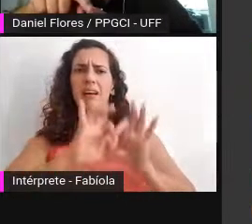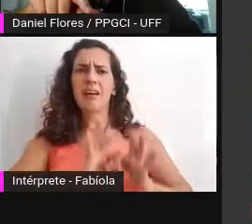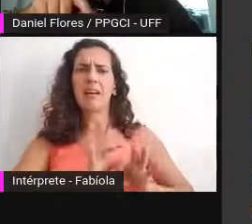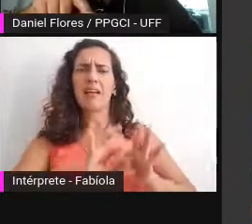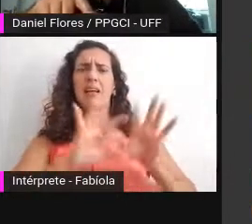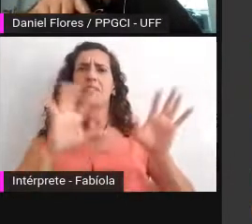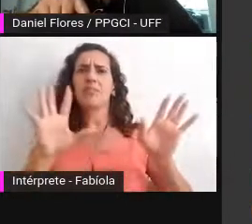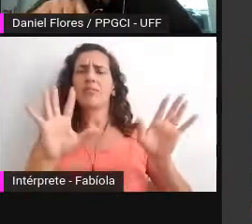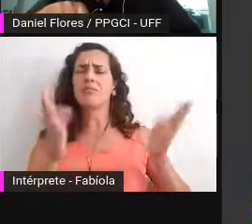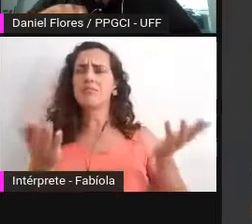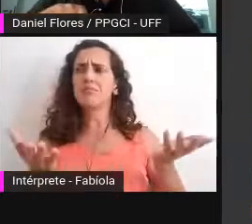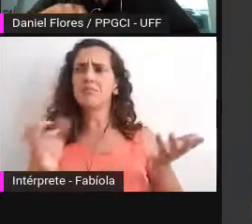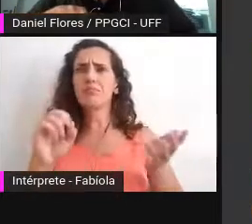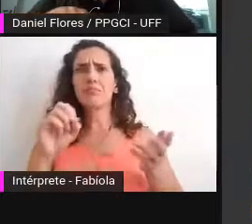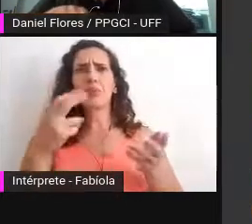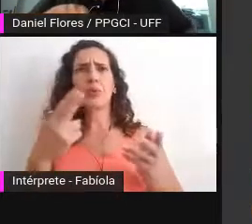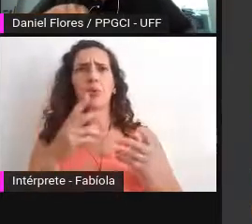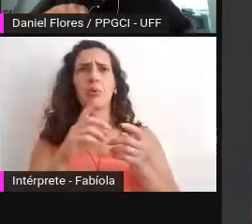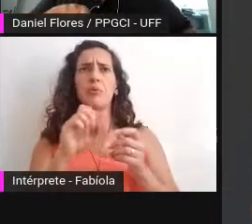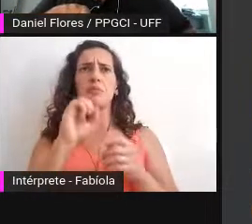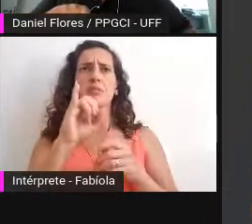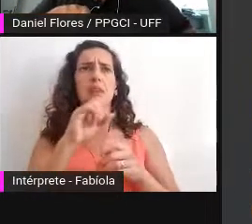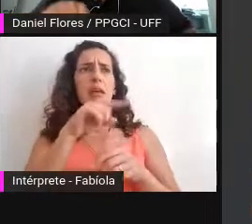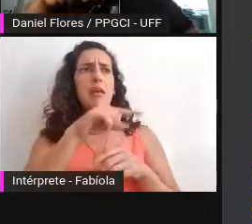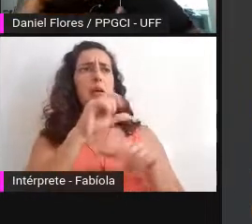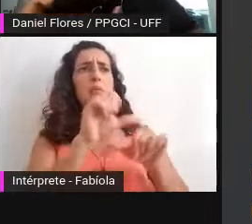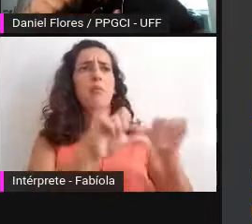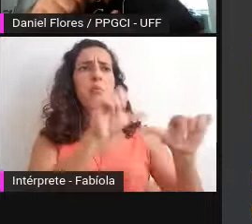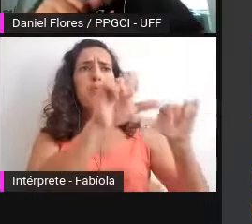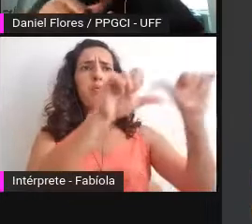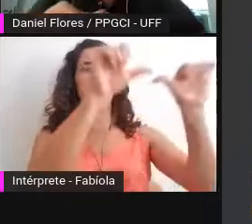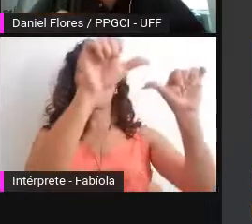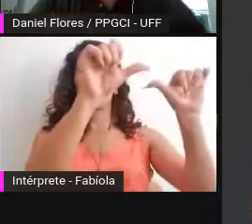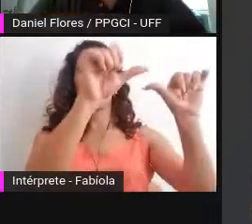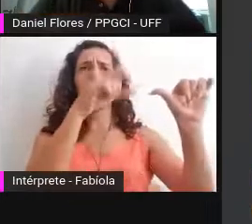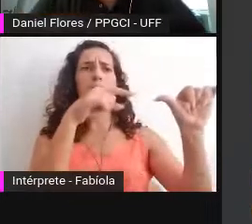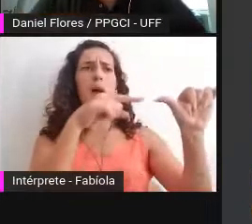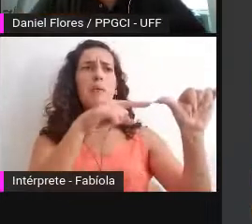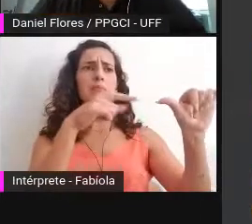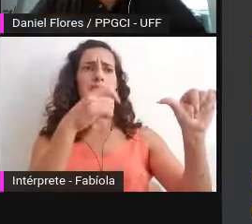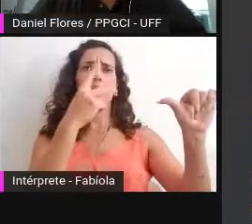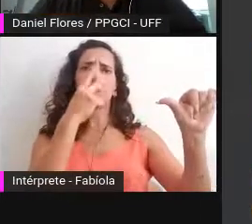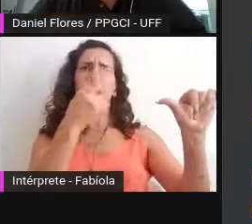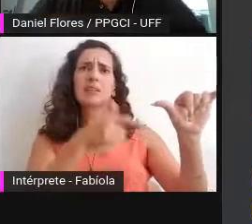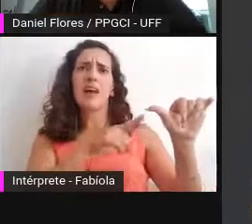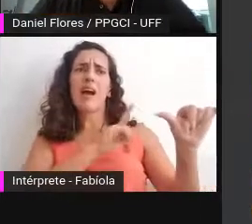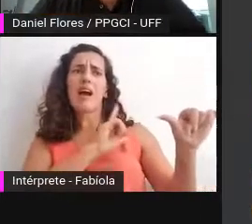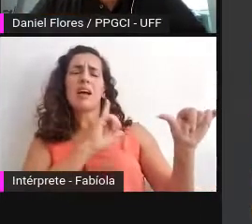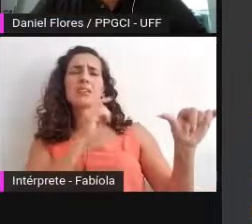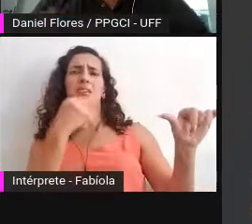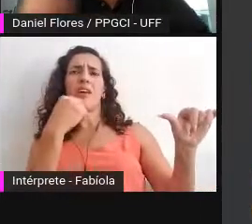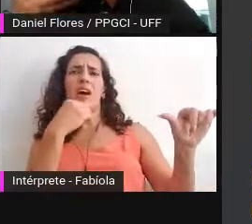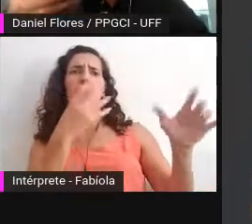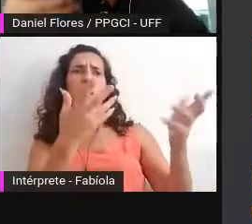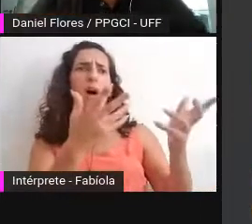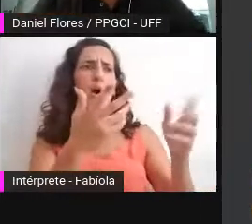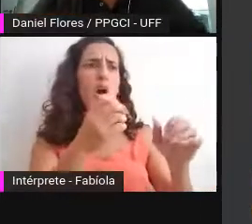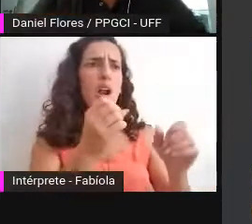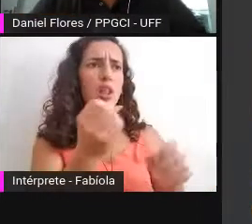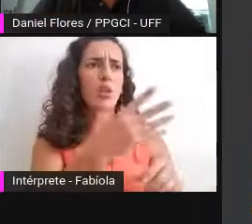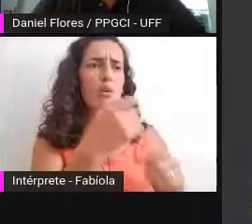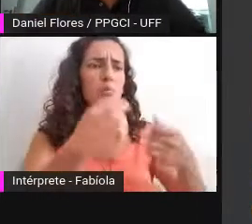uma versão que se tornou obsoleta ou ao não acesso ao código para